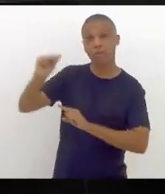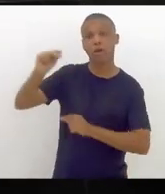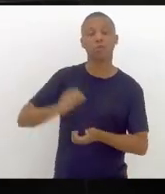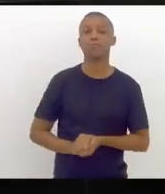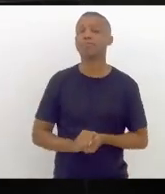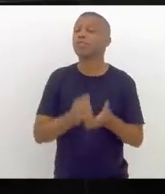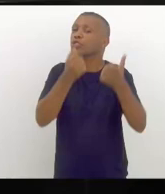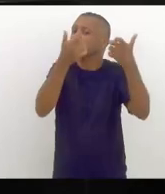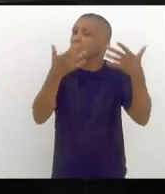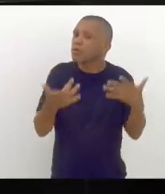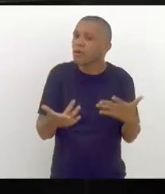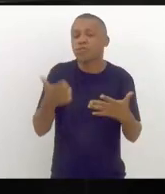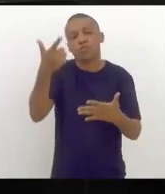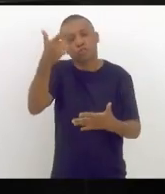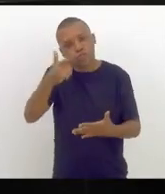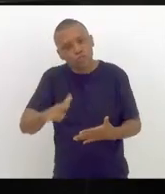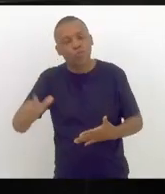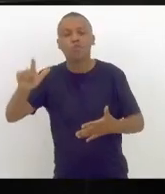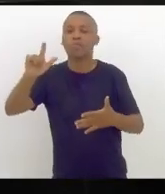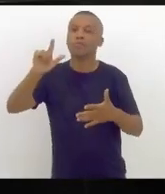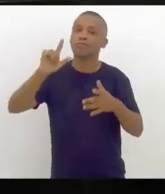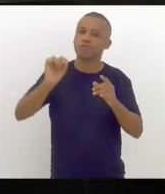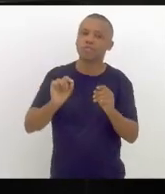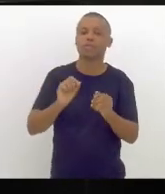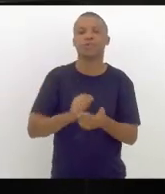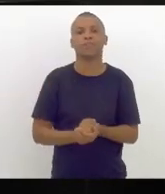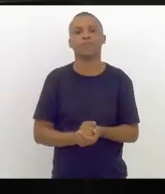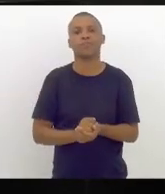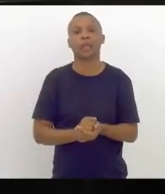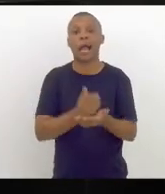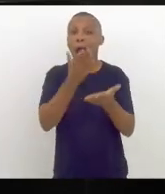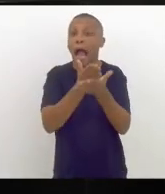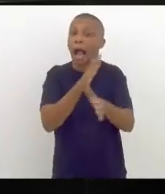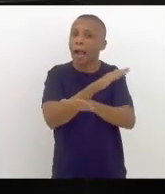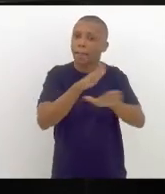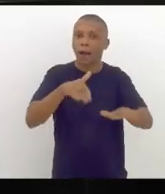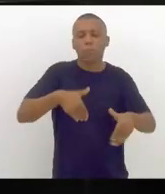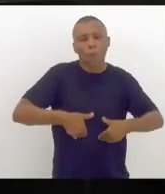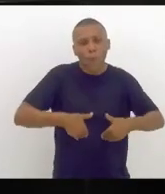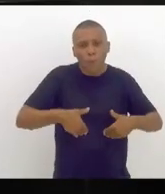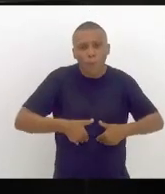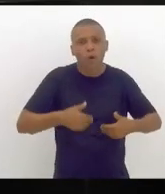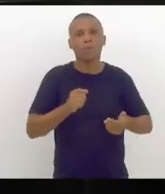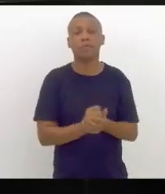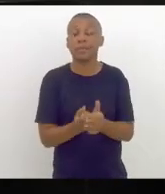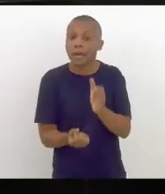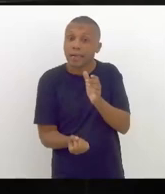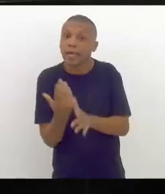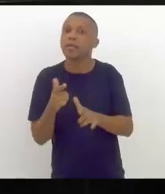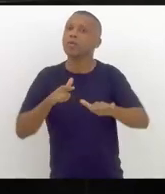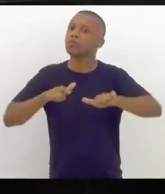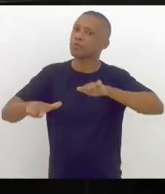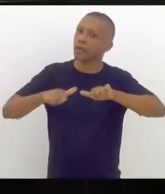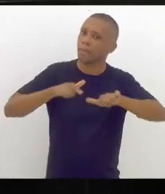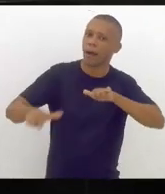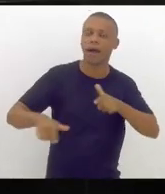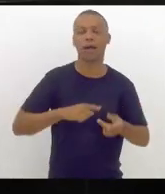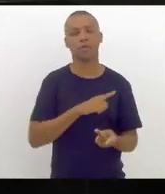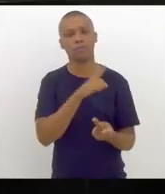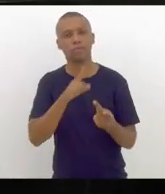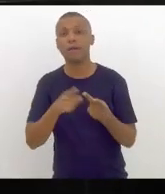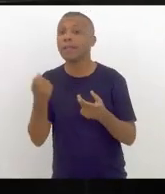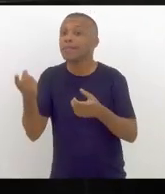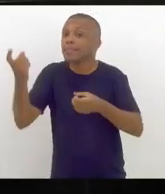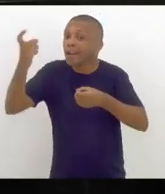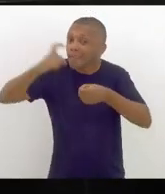justamente, novamente, de acabar com a fome, na geração de empregos, na retomada,